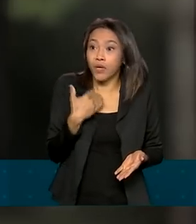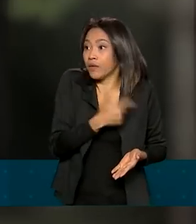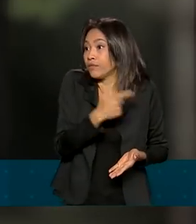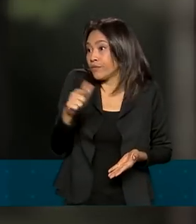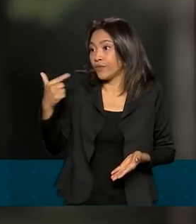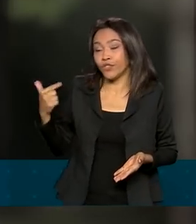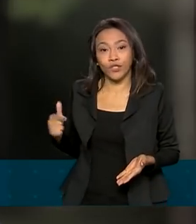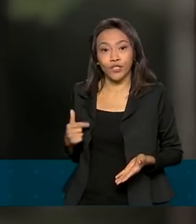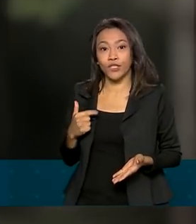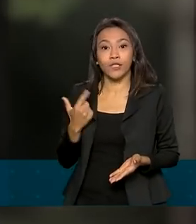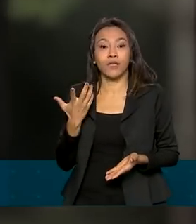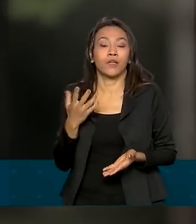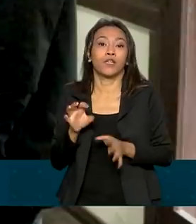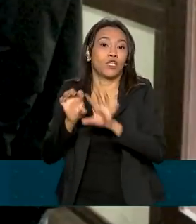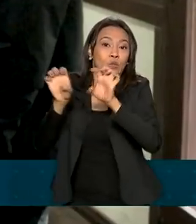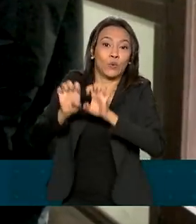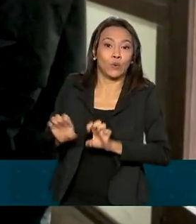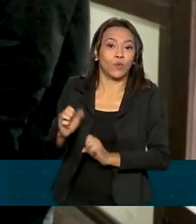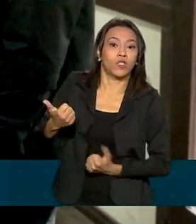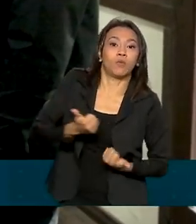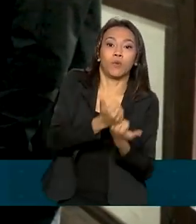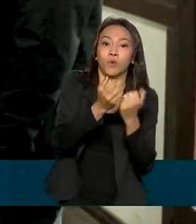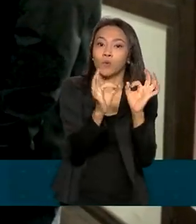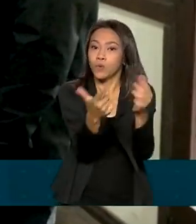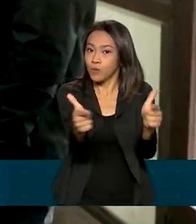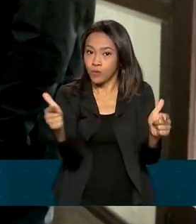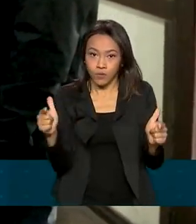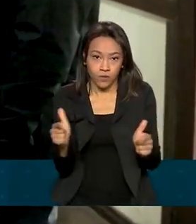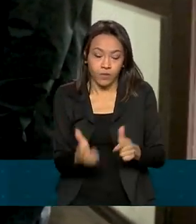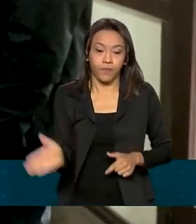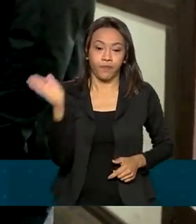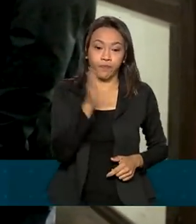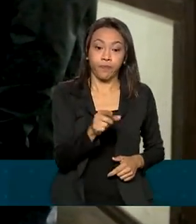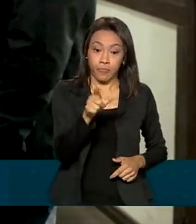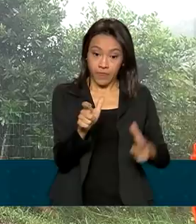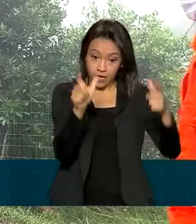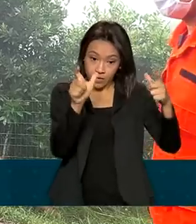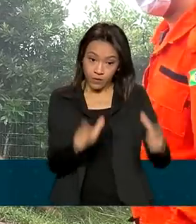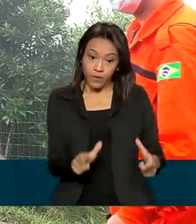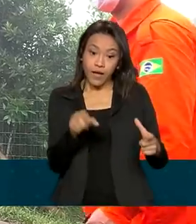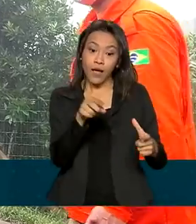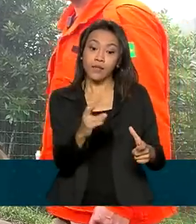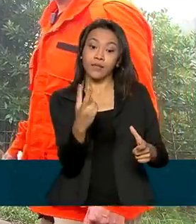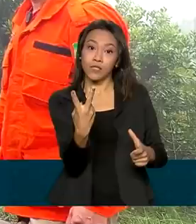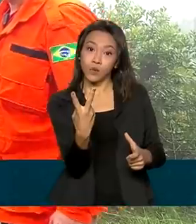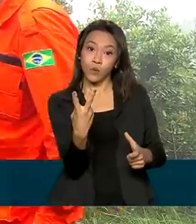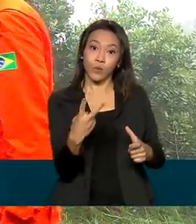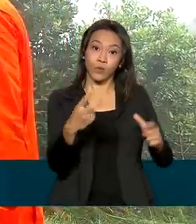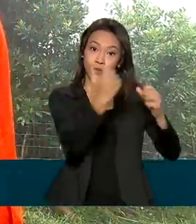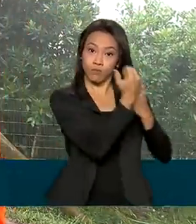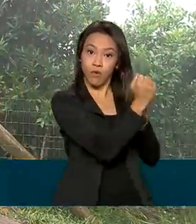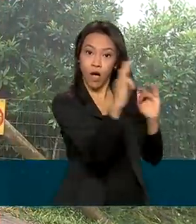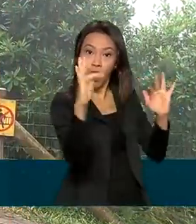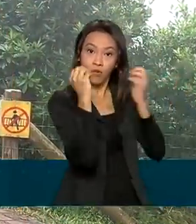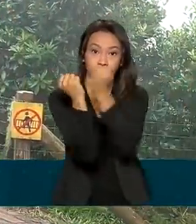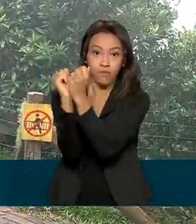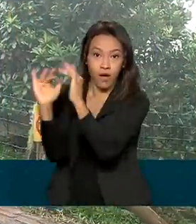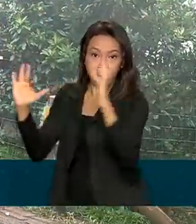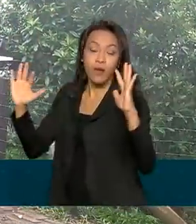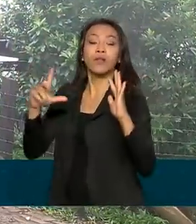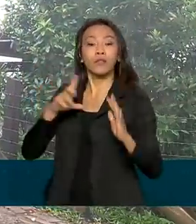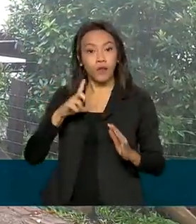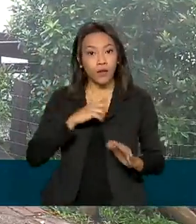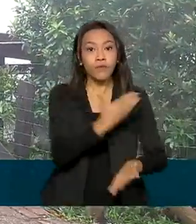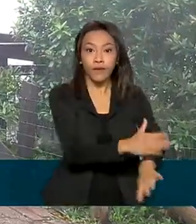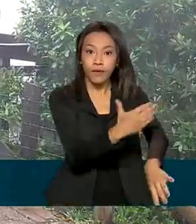tínhamos essa estrutura de suporte. Os funcionários dos parques de Aparados da Serra e da Serra Geral também receberam treinamento para